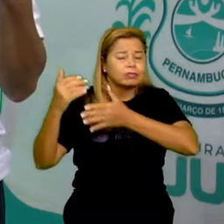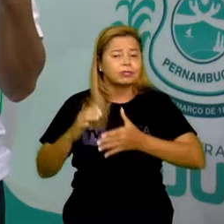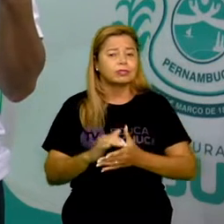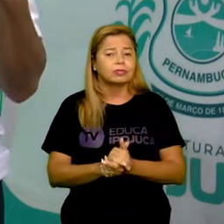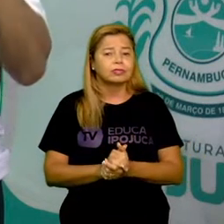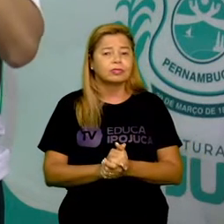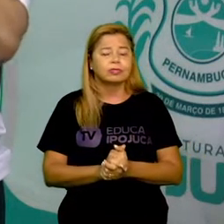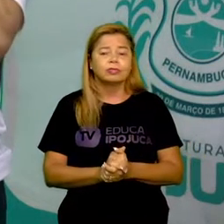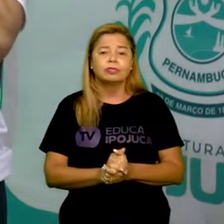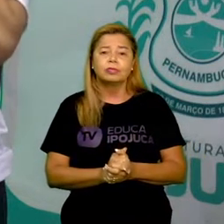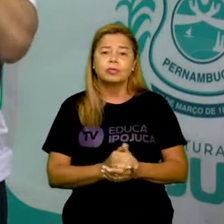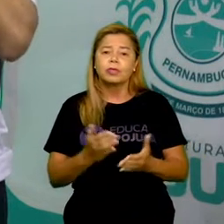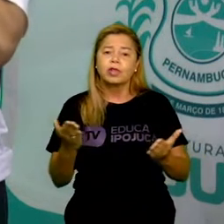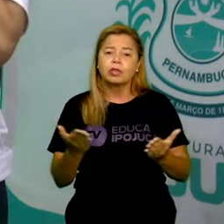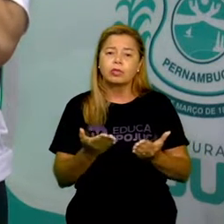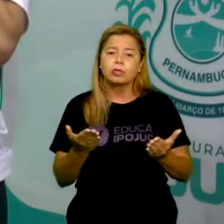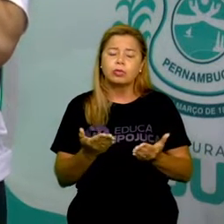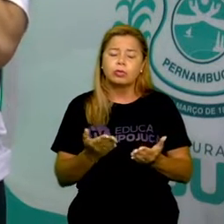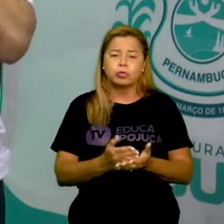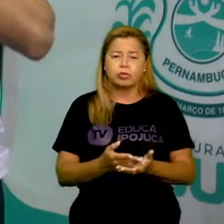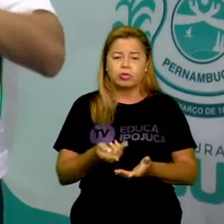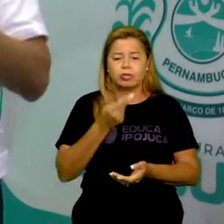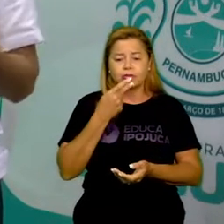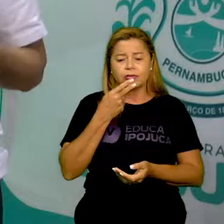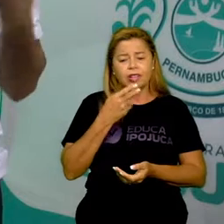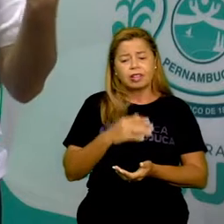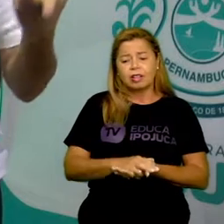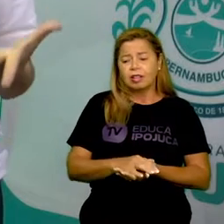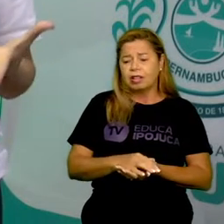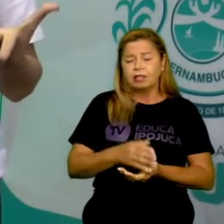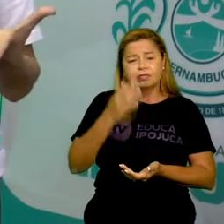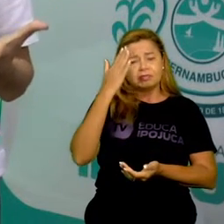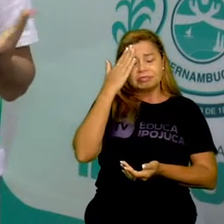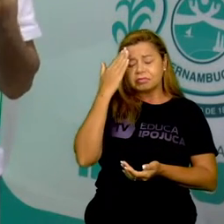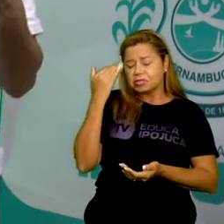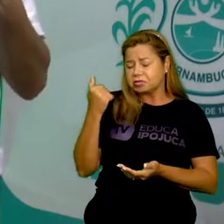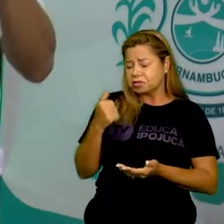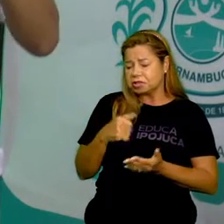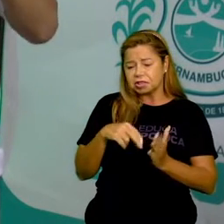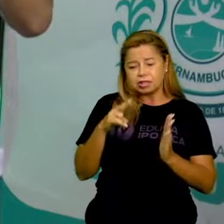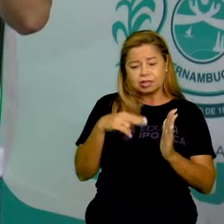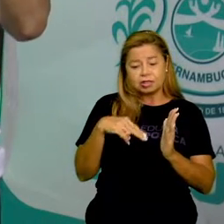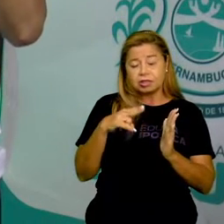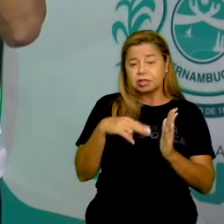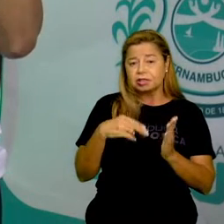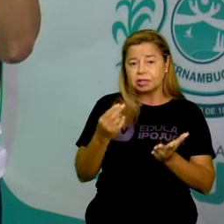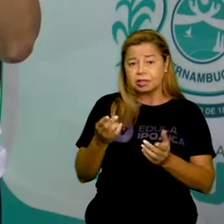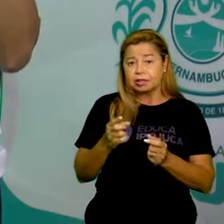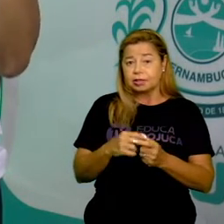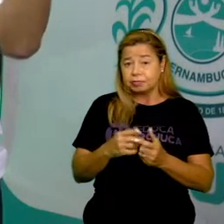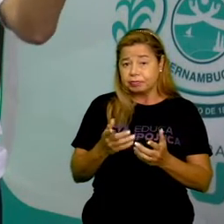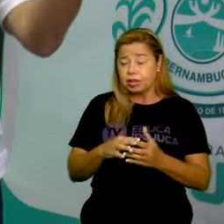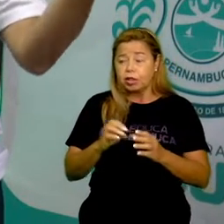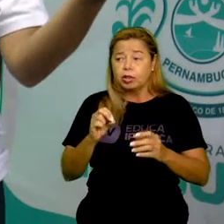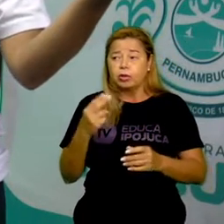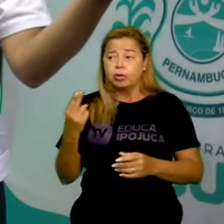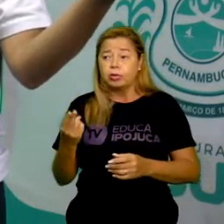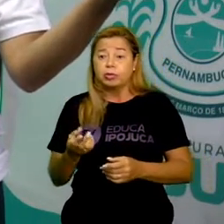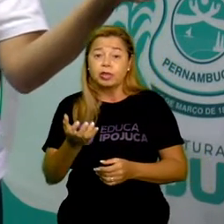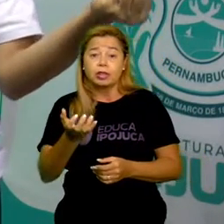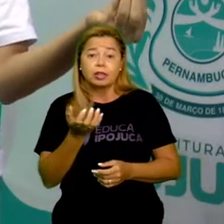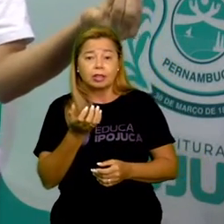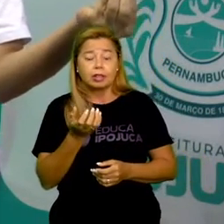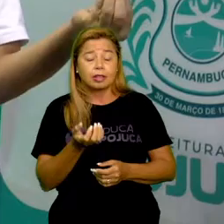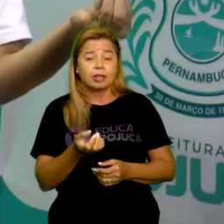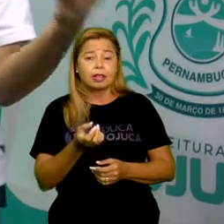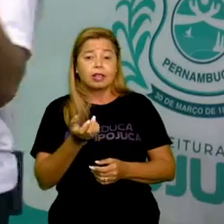hoje vê, às vezes assim, poxa, não sei ler. Ah, eu queria aprender tal língua. Mas a gente entende que teve uma origem